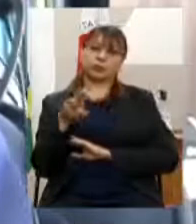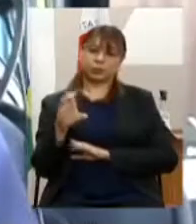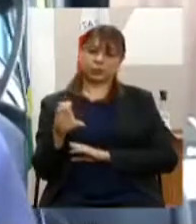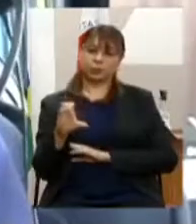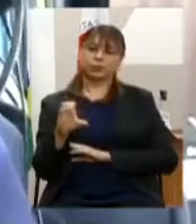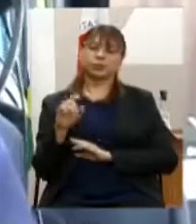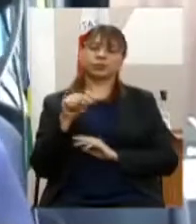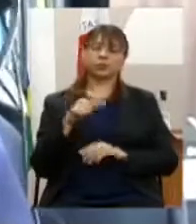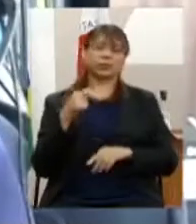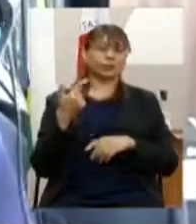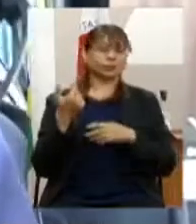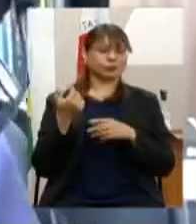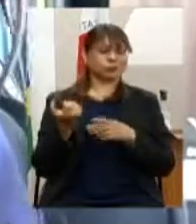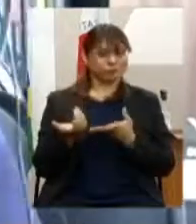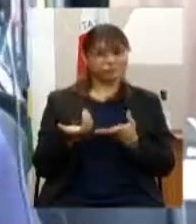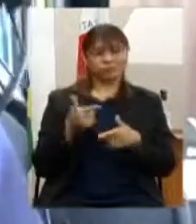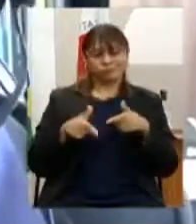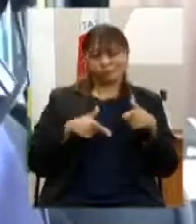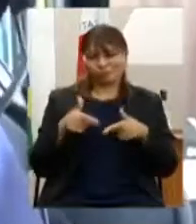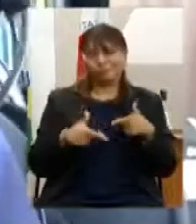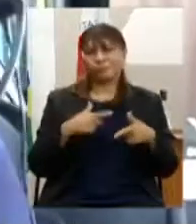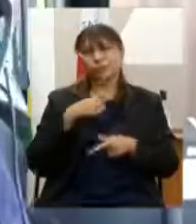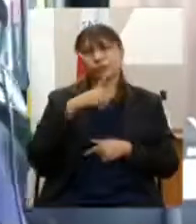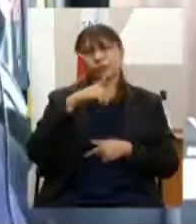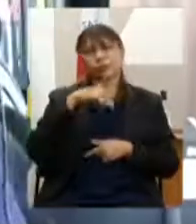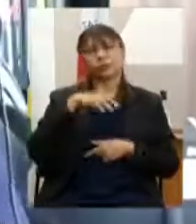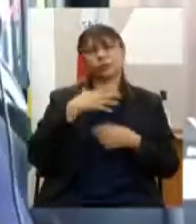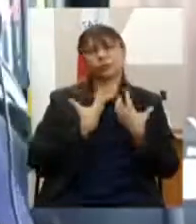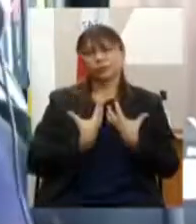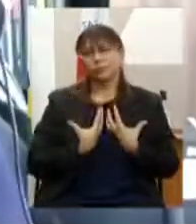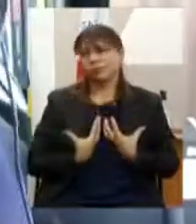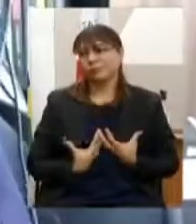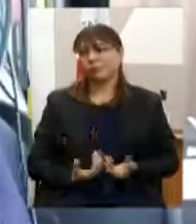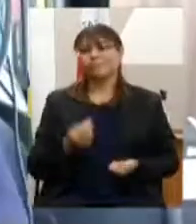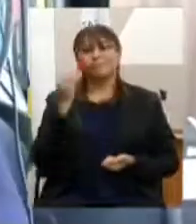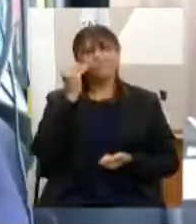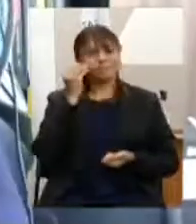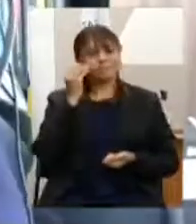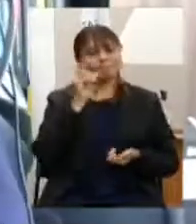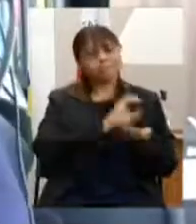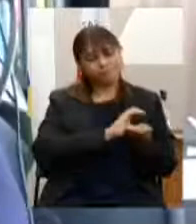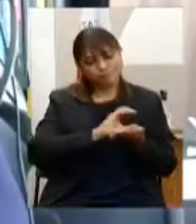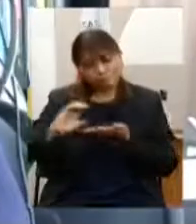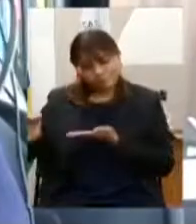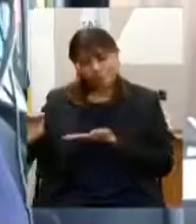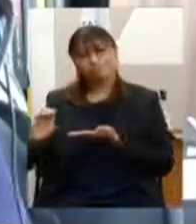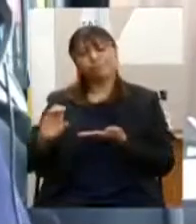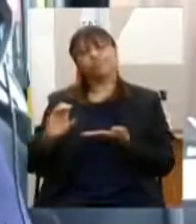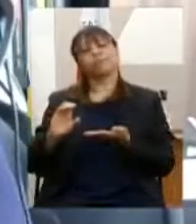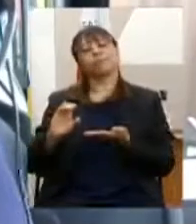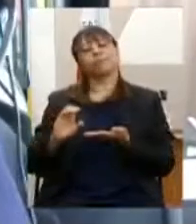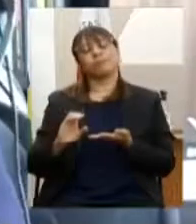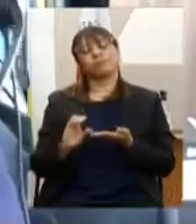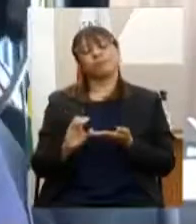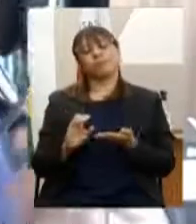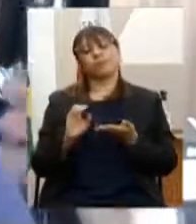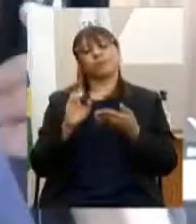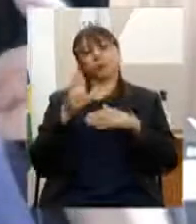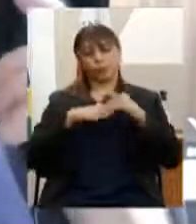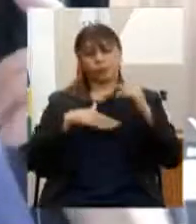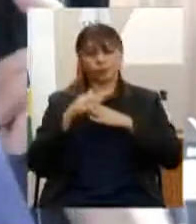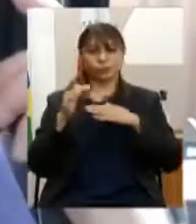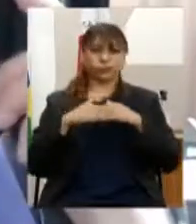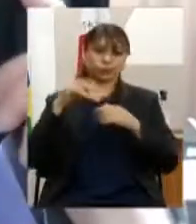horas exaustivas até fim da noite para que o recurso chegue nos produtores de cultura do nosso estado